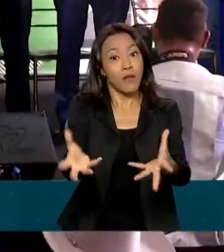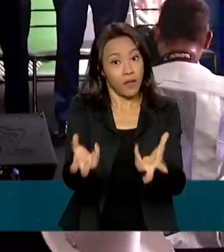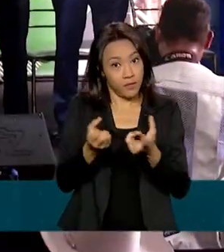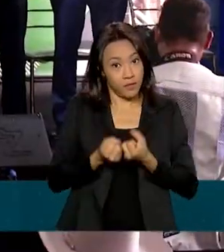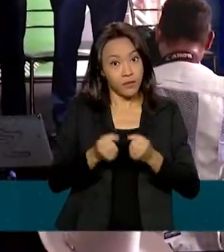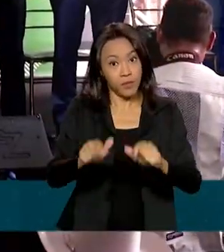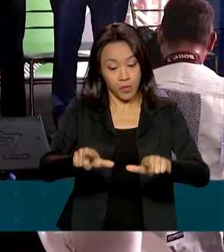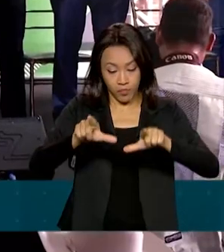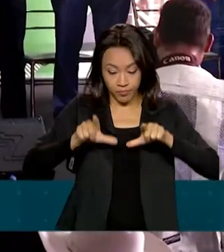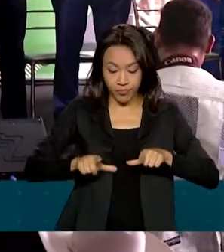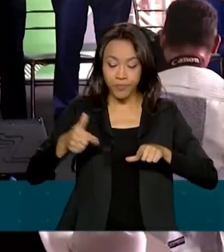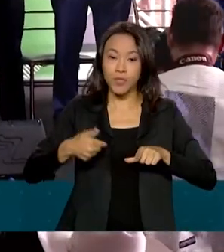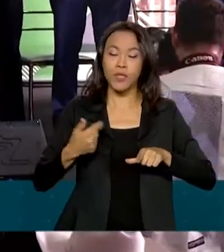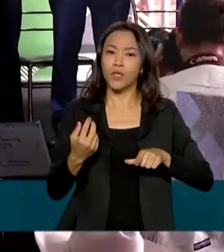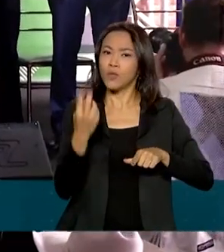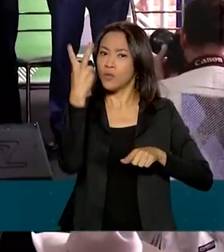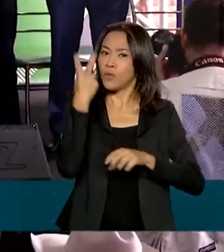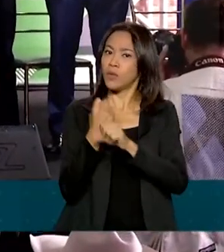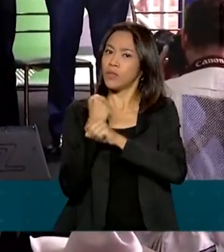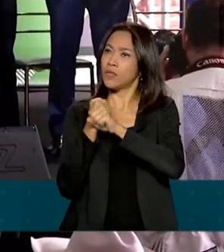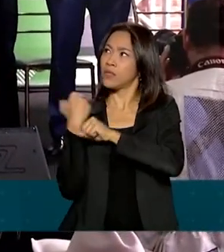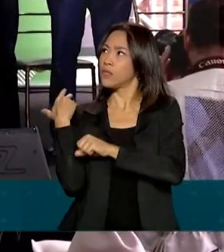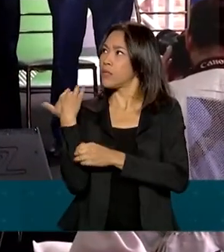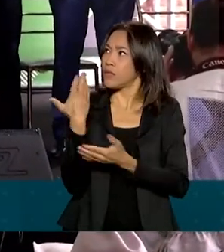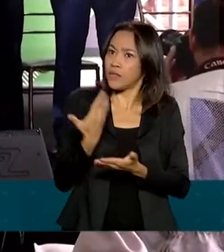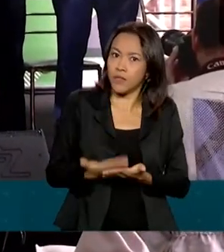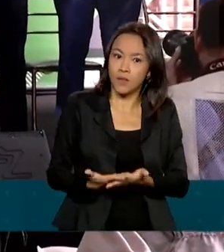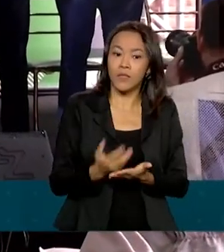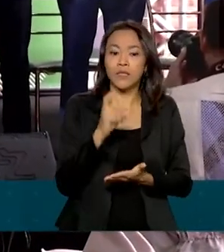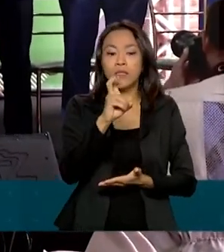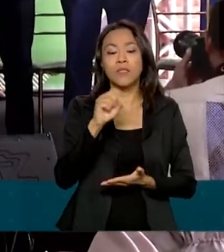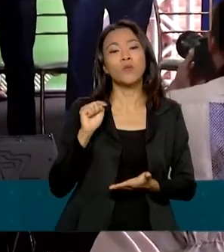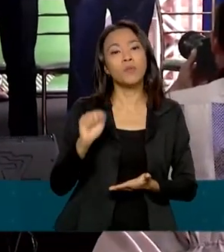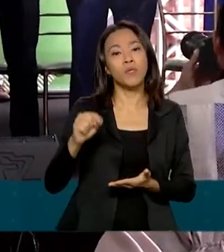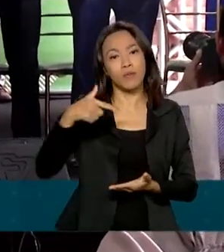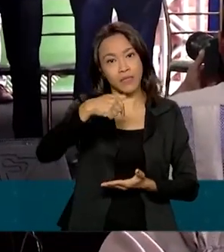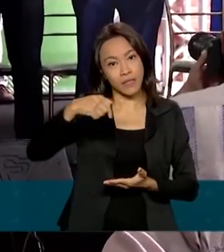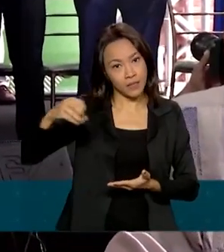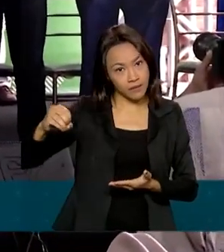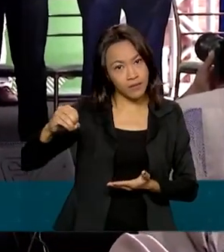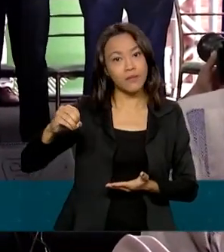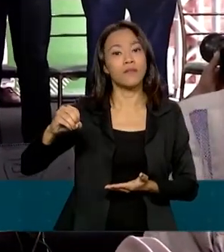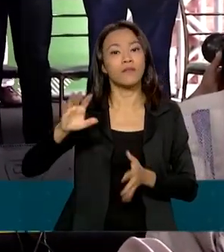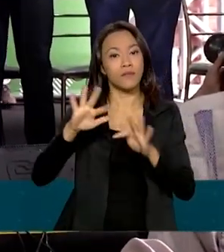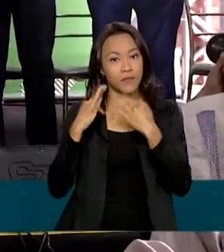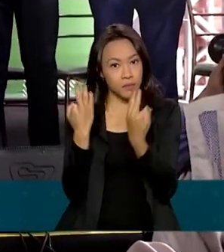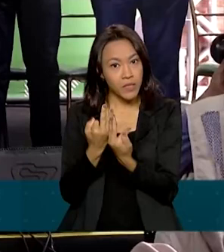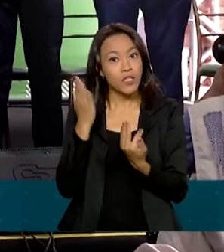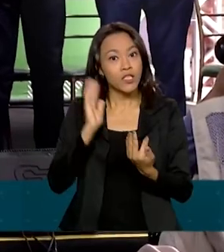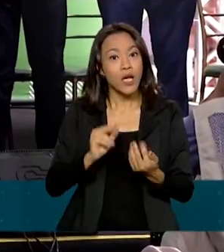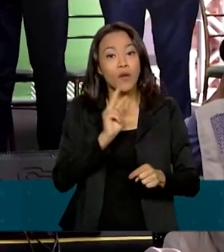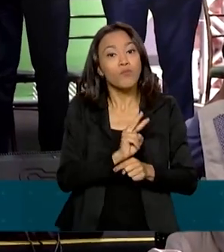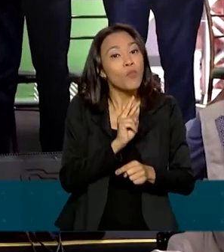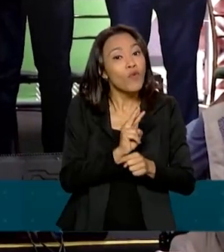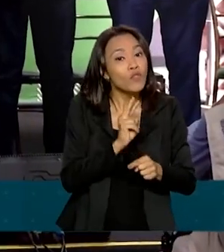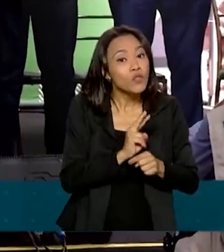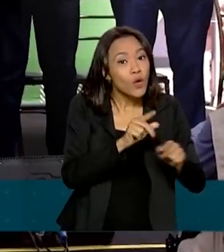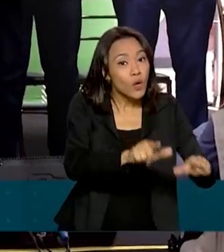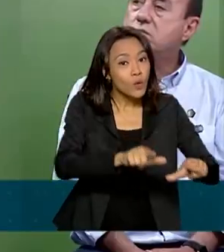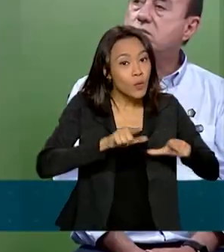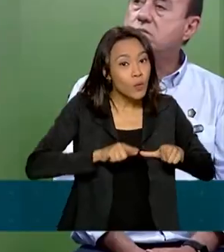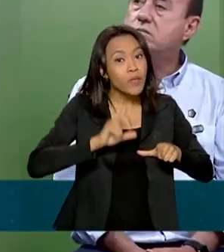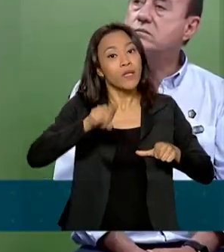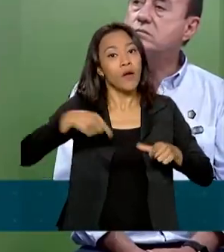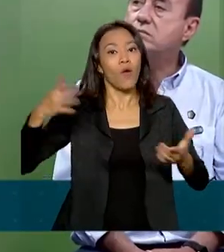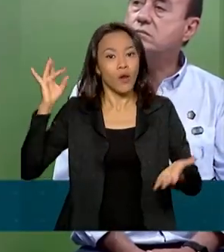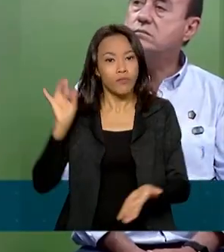Nos últimos dois anos, 5.700 famílias receberam títulos provisórios e definitivos aqui no Acre.